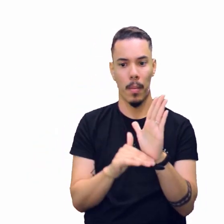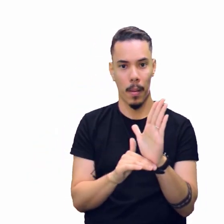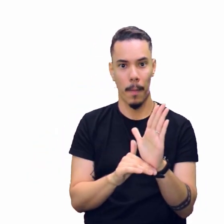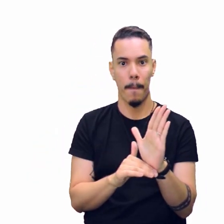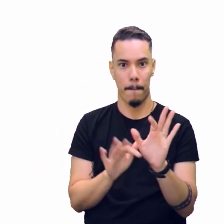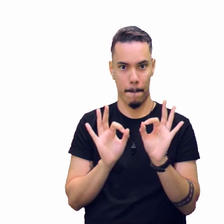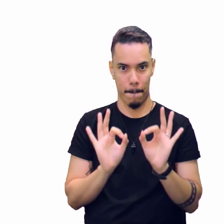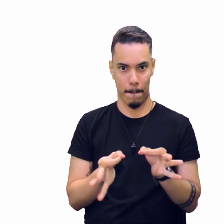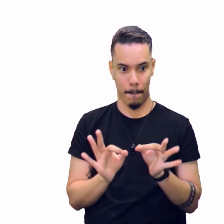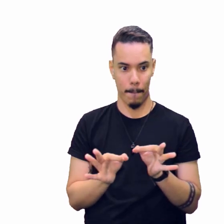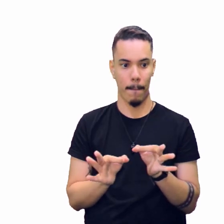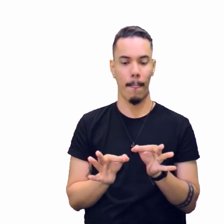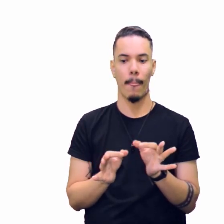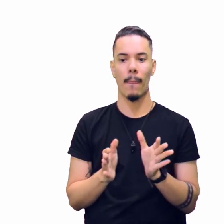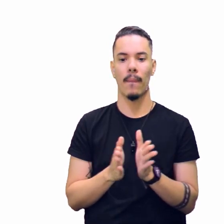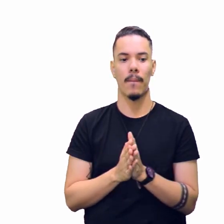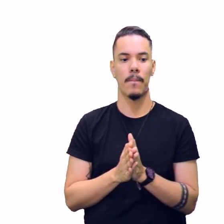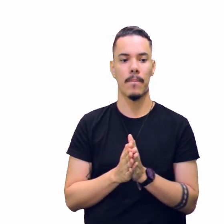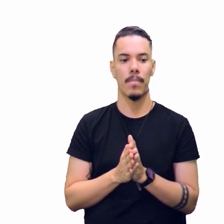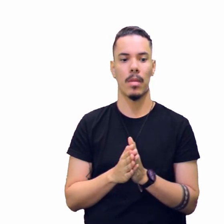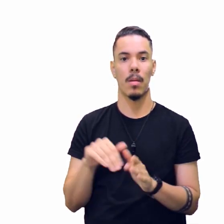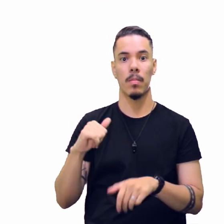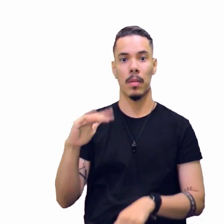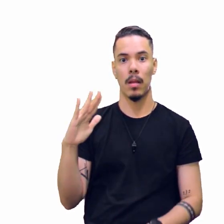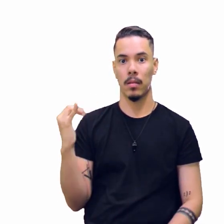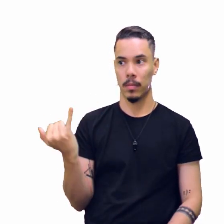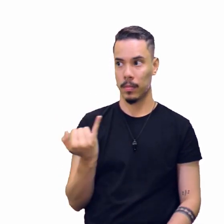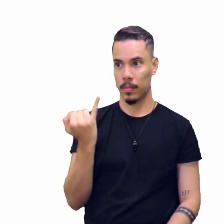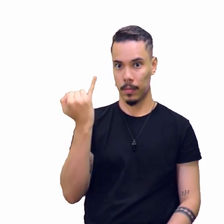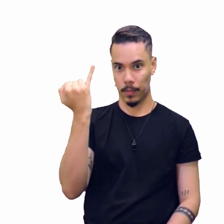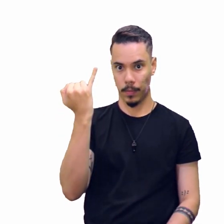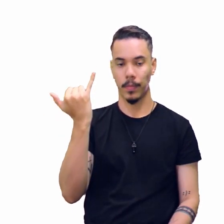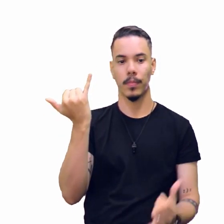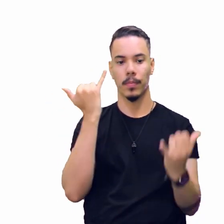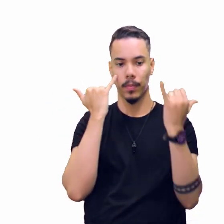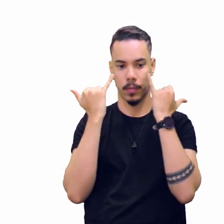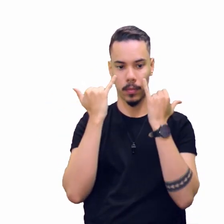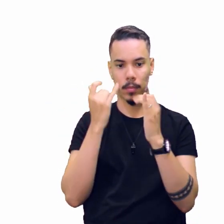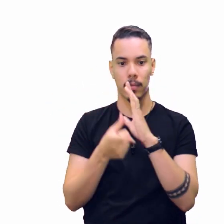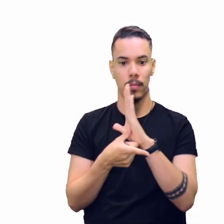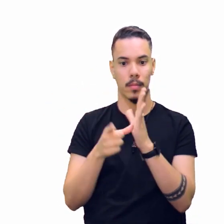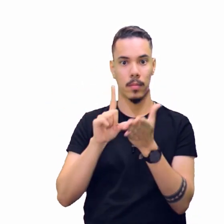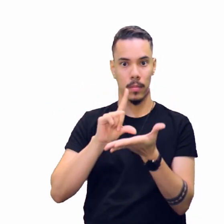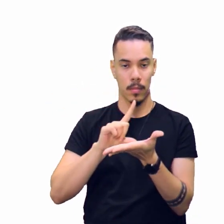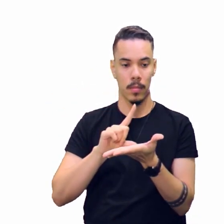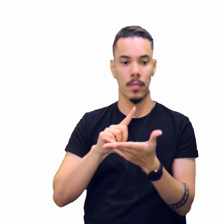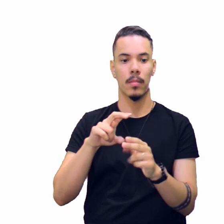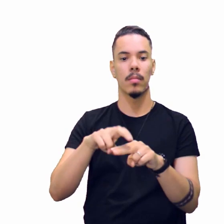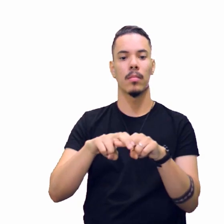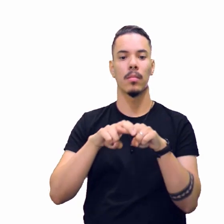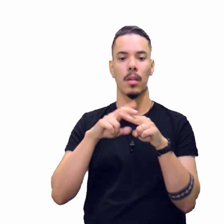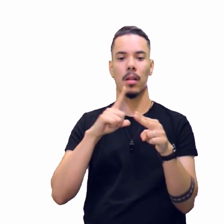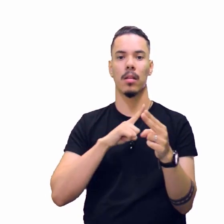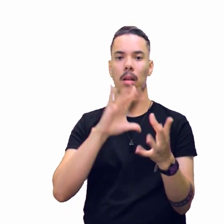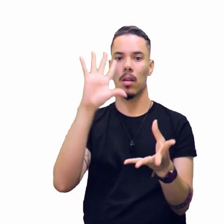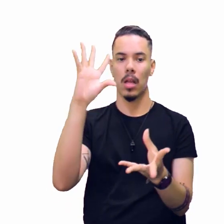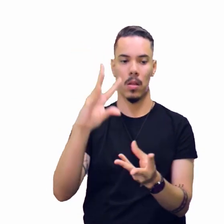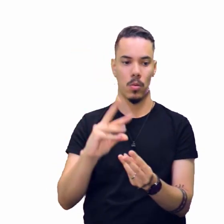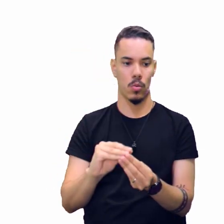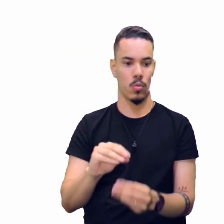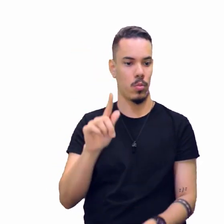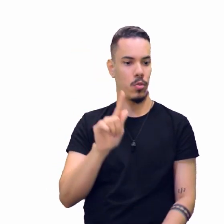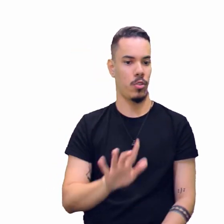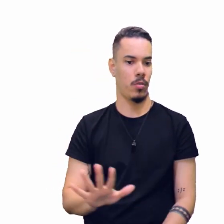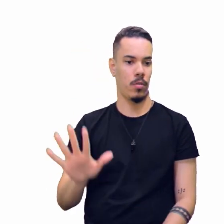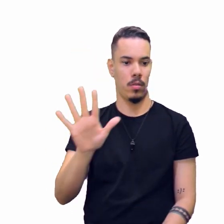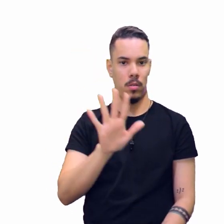seja, né? É o mais importante dito antes. Então, ali vai ter o resumo geral